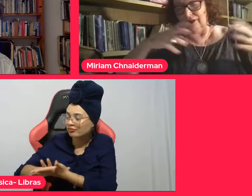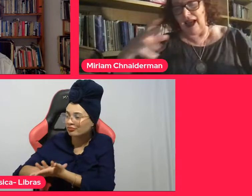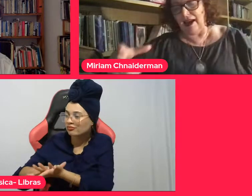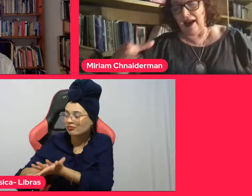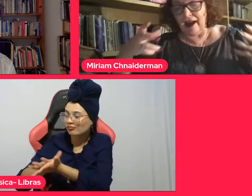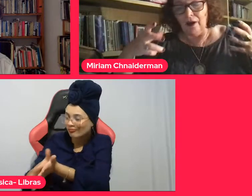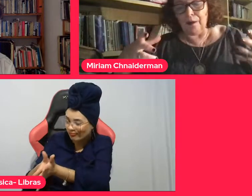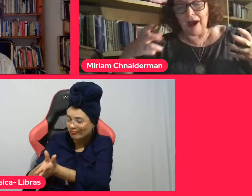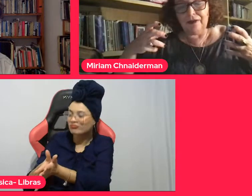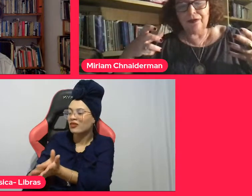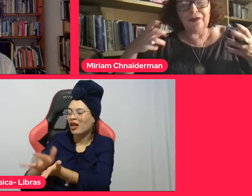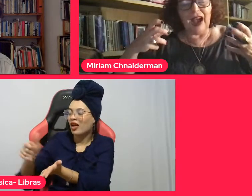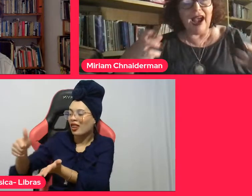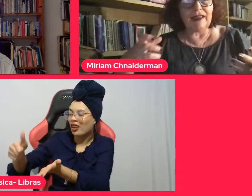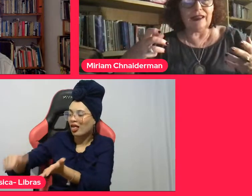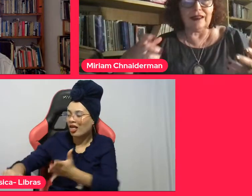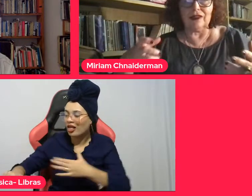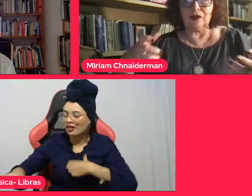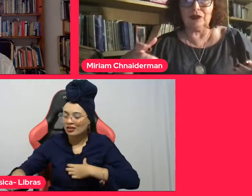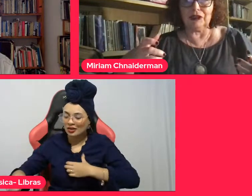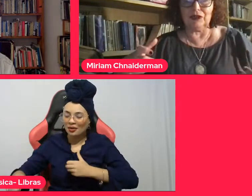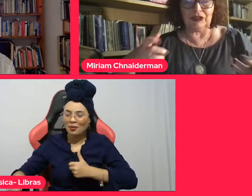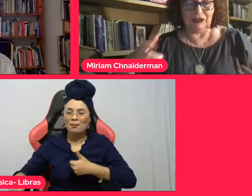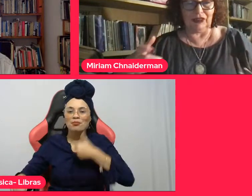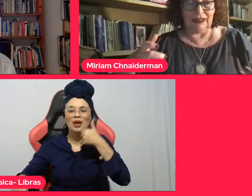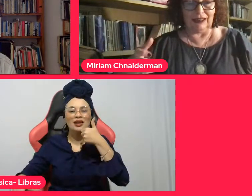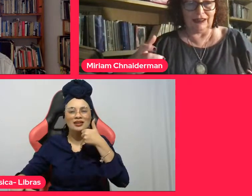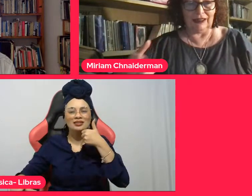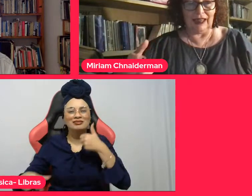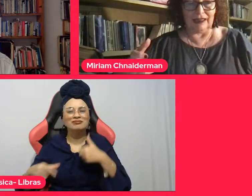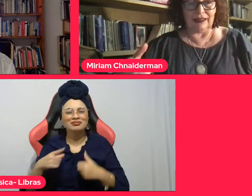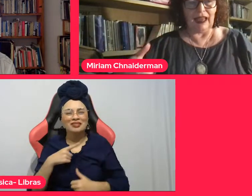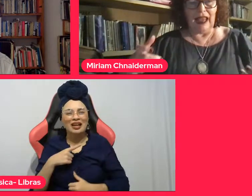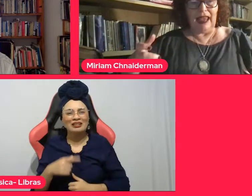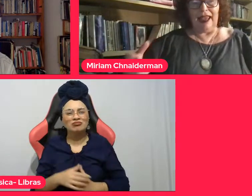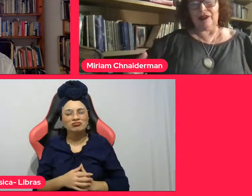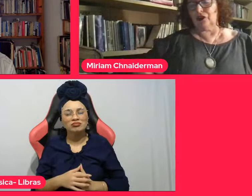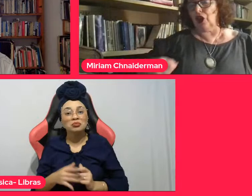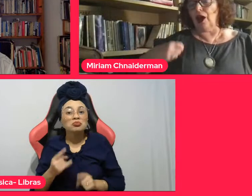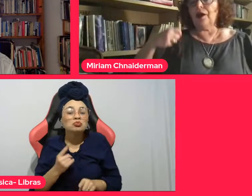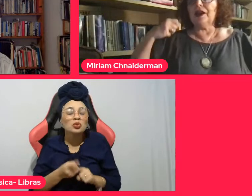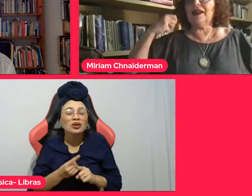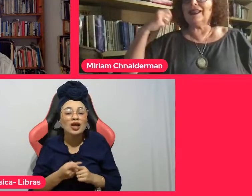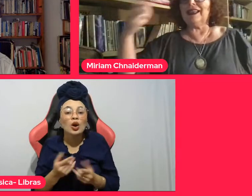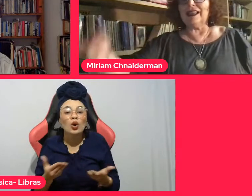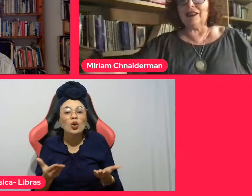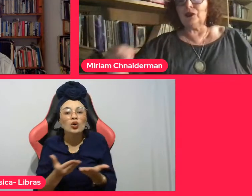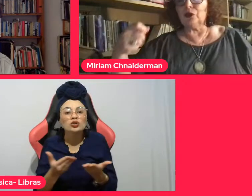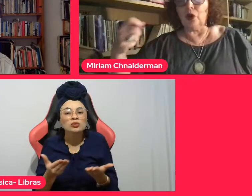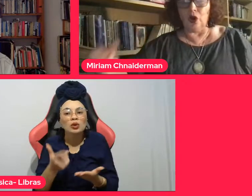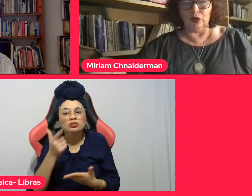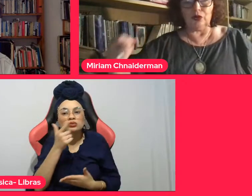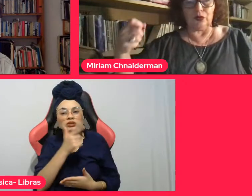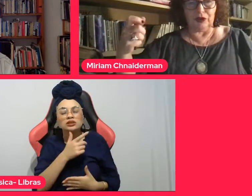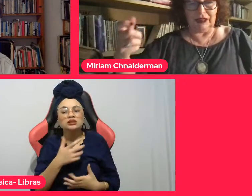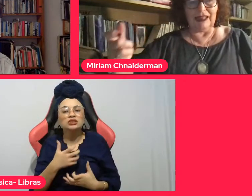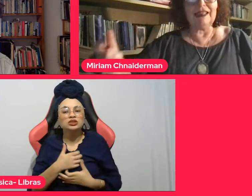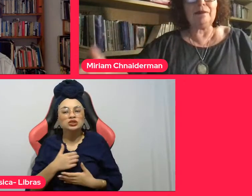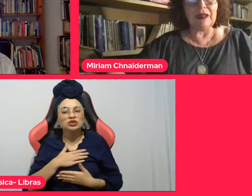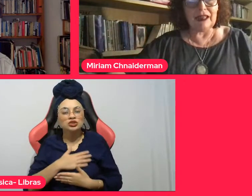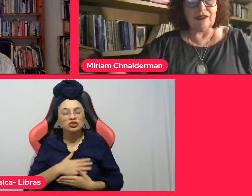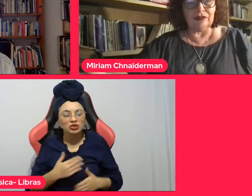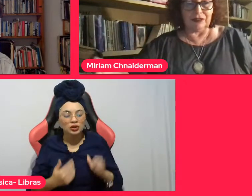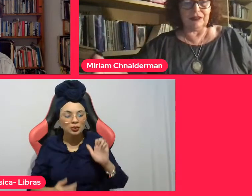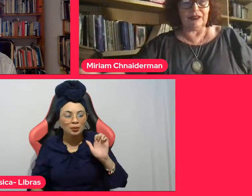há uma falha na constituição da identidade. É só criando outros